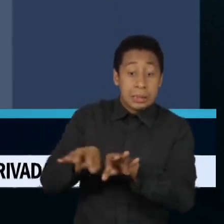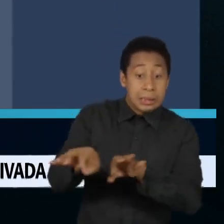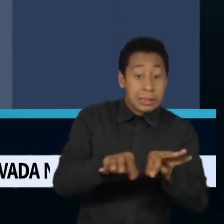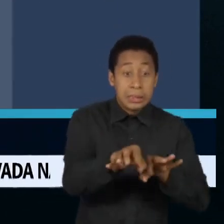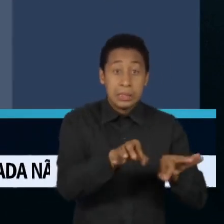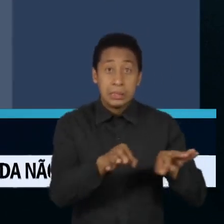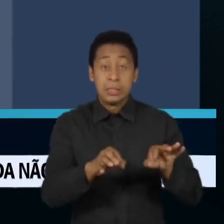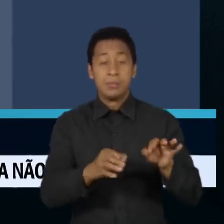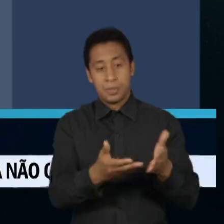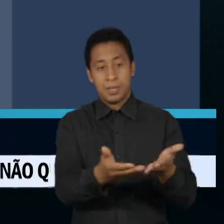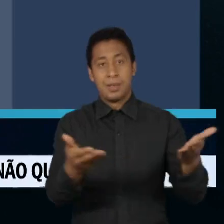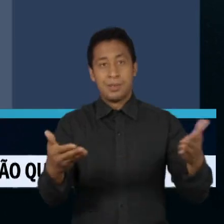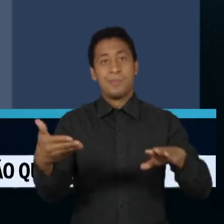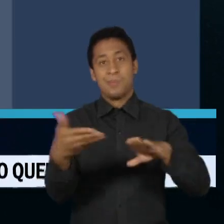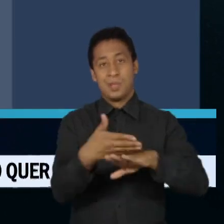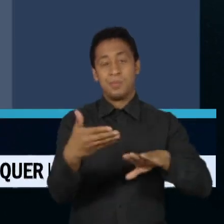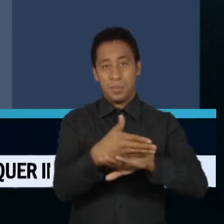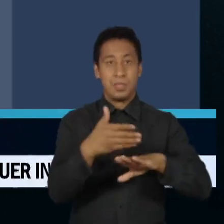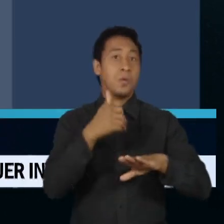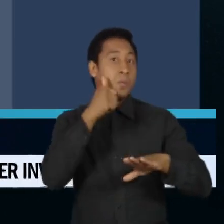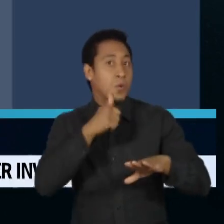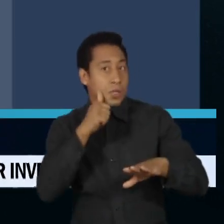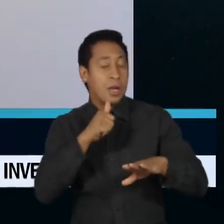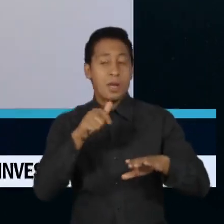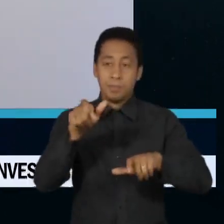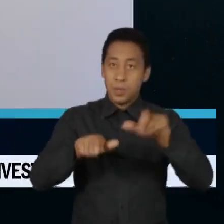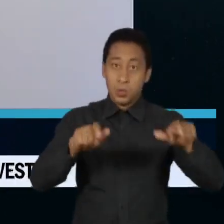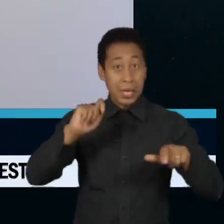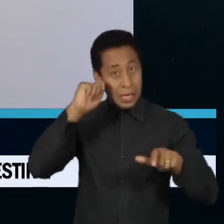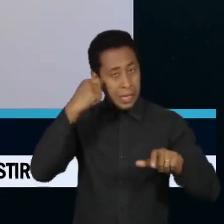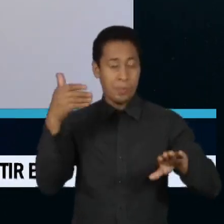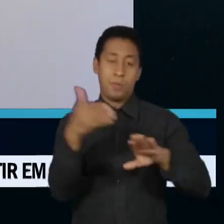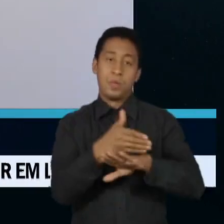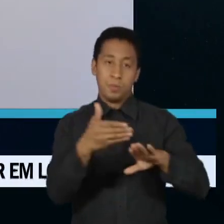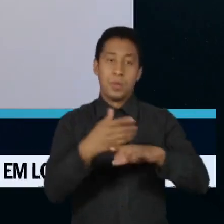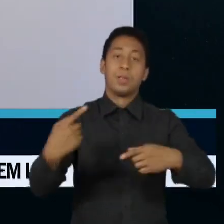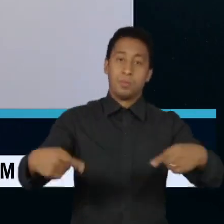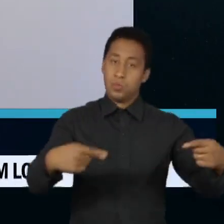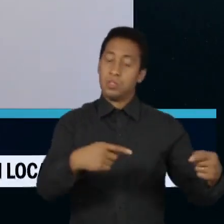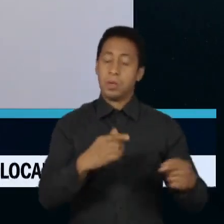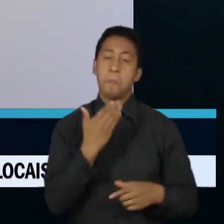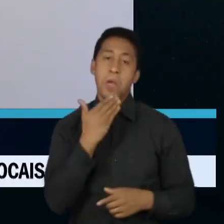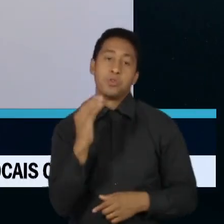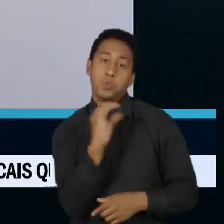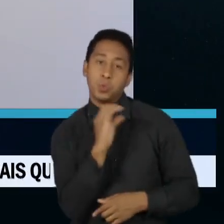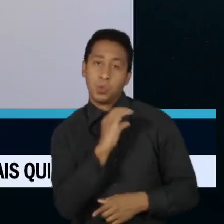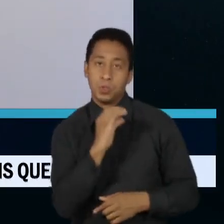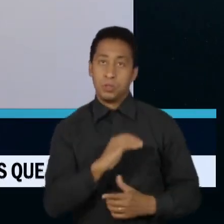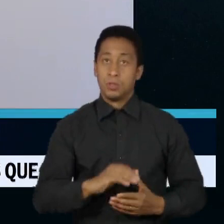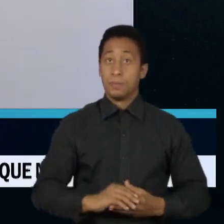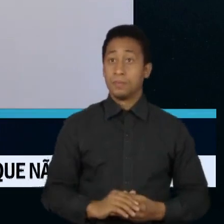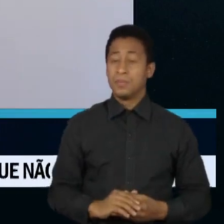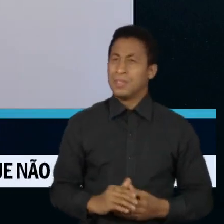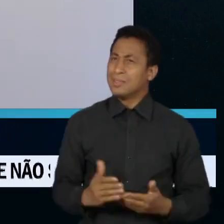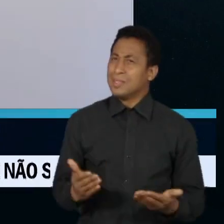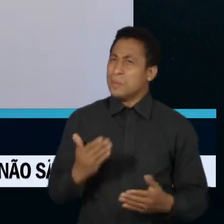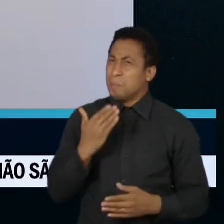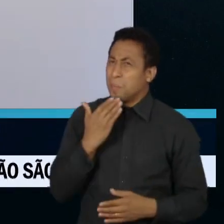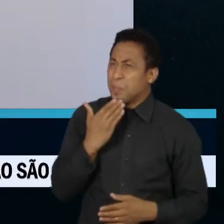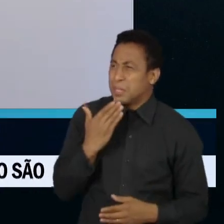participação política de mulheres e pessoas negras. Nas regras do sistema eleitoral, não basta a gente exigir que tenham